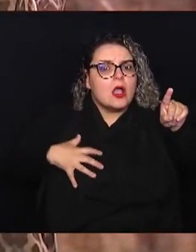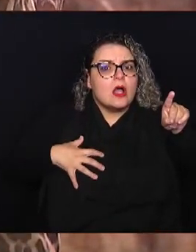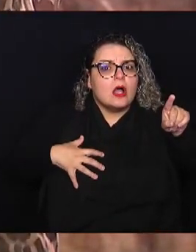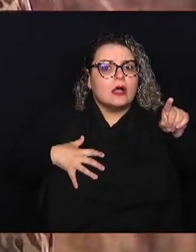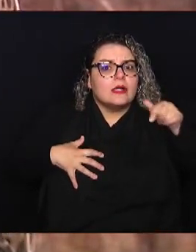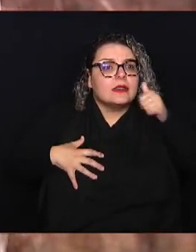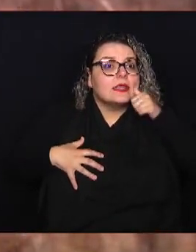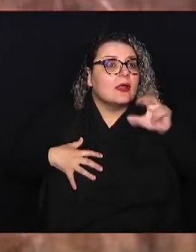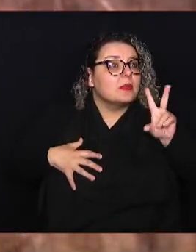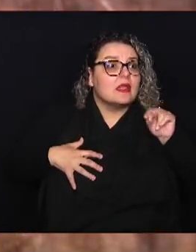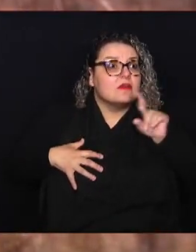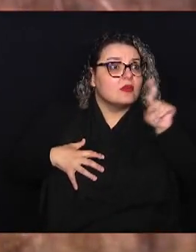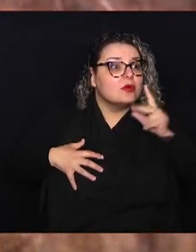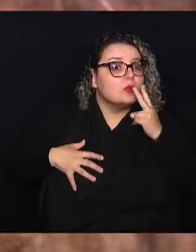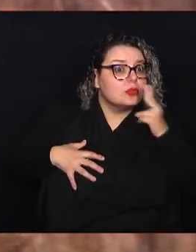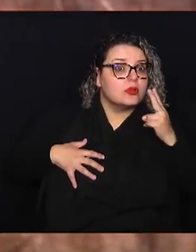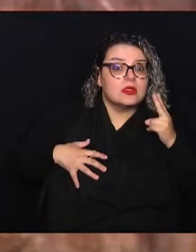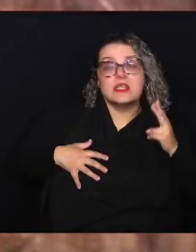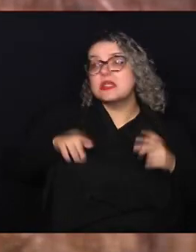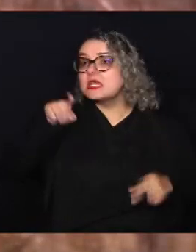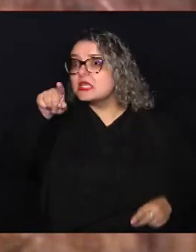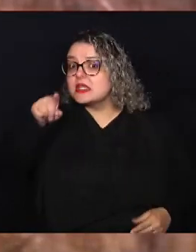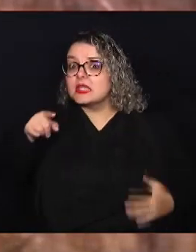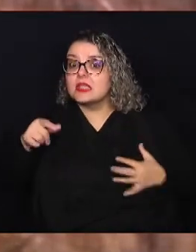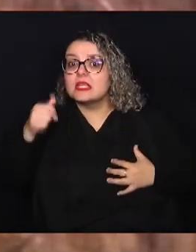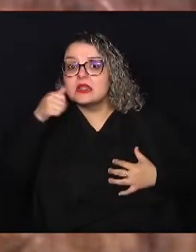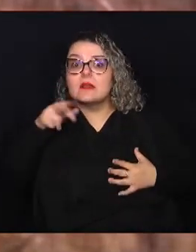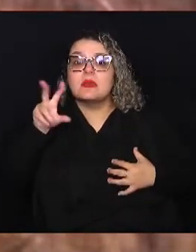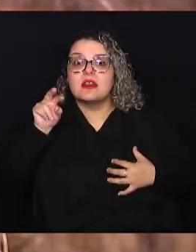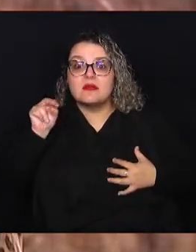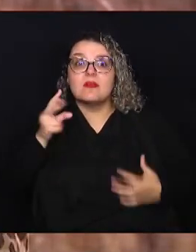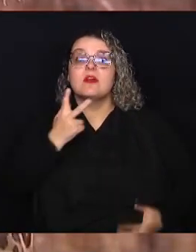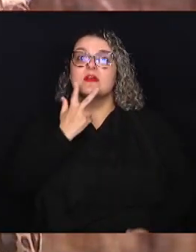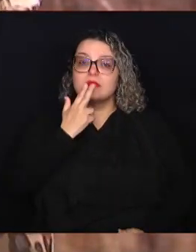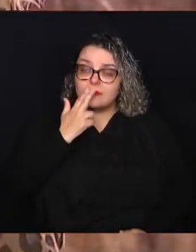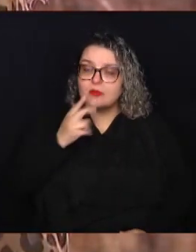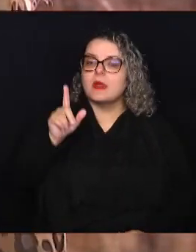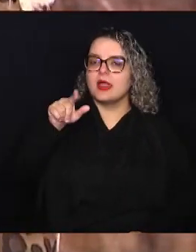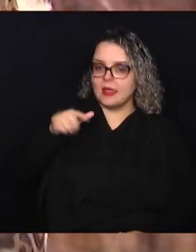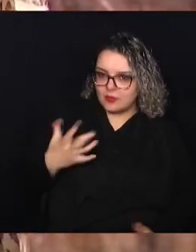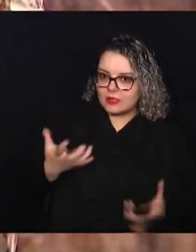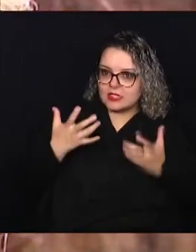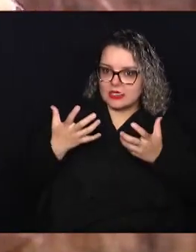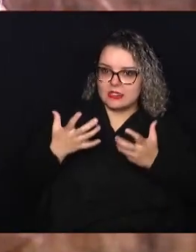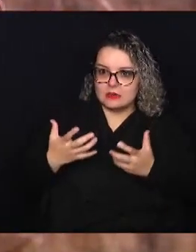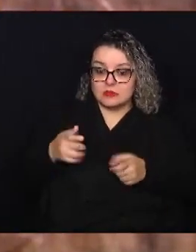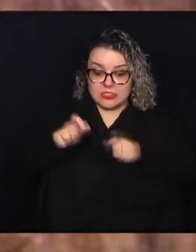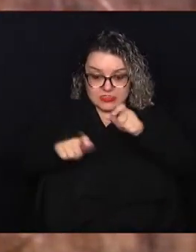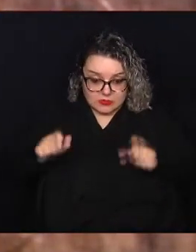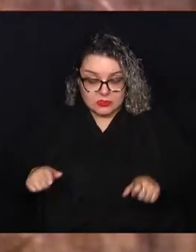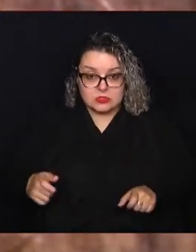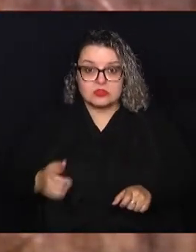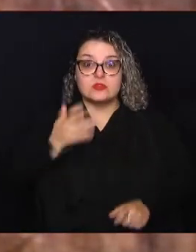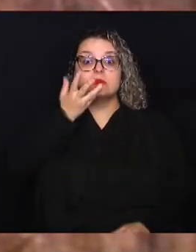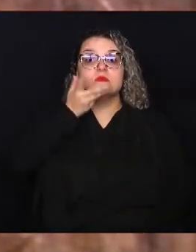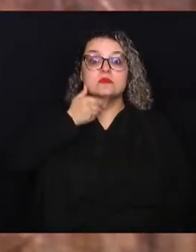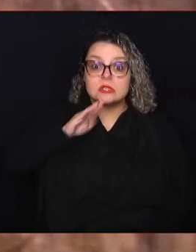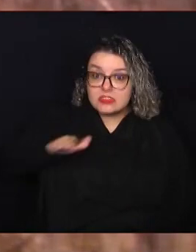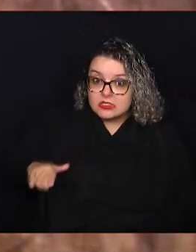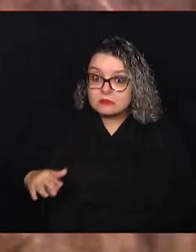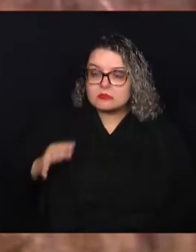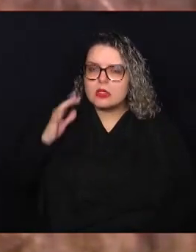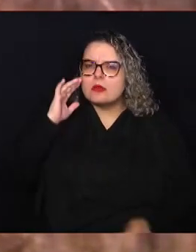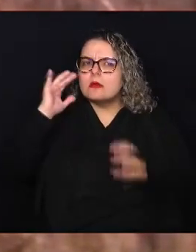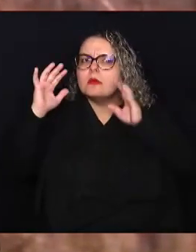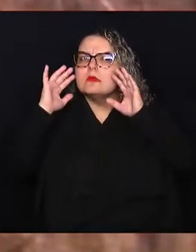fuma. E esse é o lado do pulmão da minha avó que fuma. E é isso que a gente quer. A gente quer realmente pegar as crianças para poderem elas